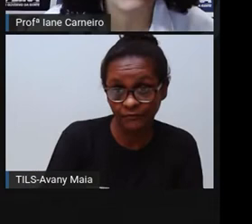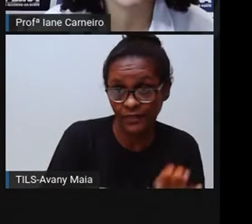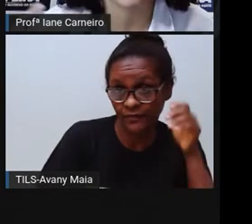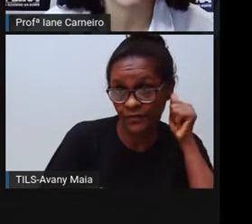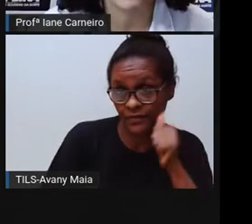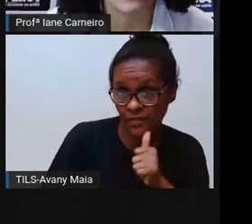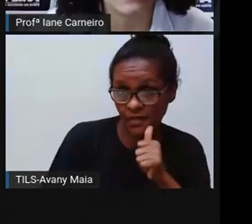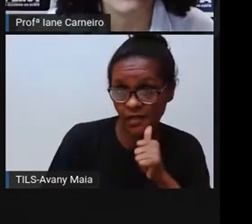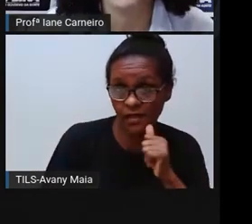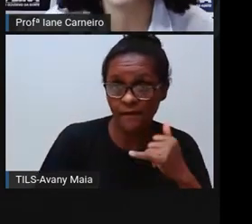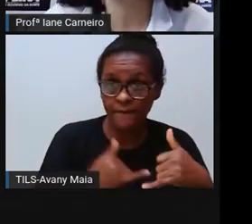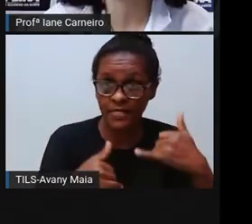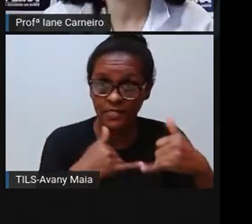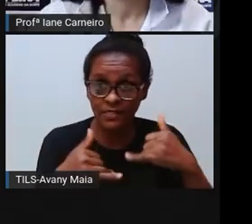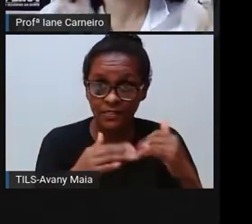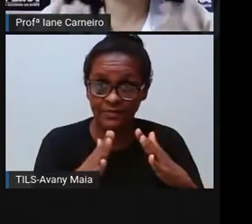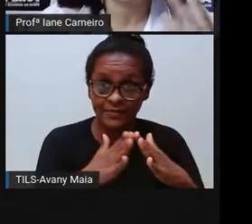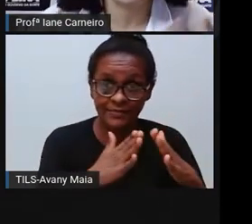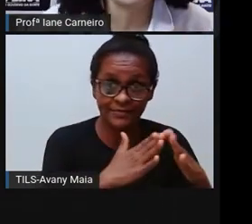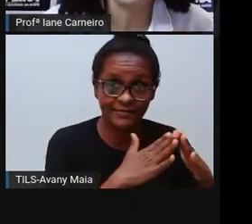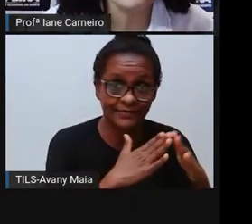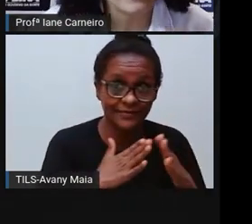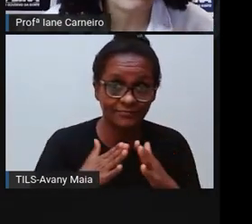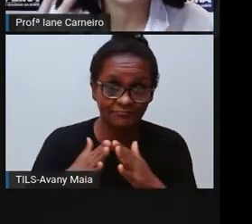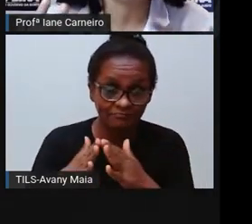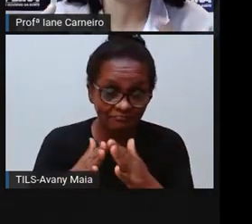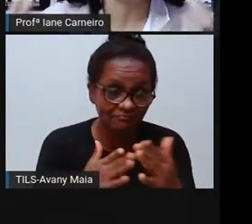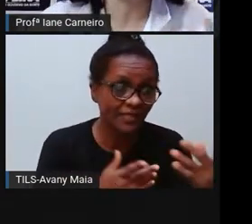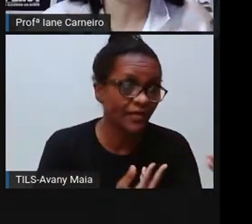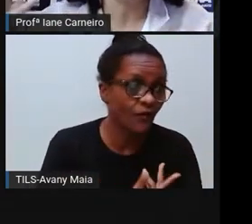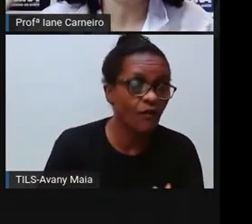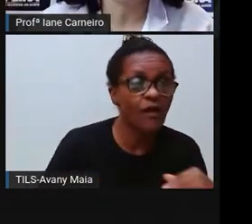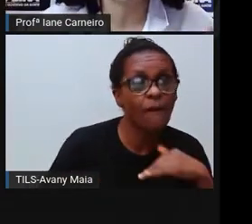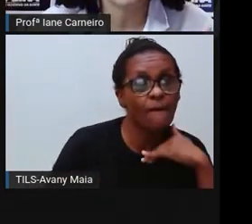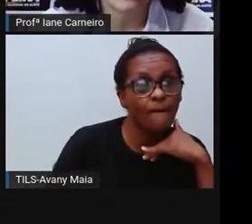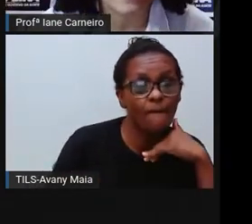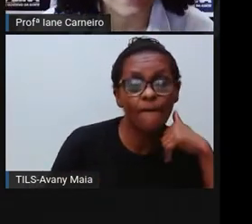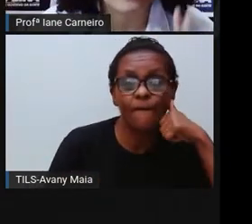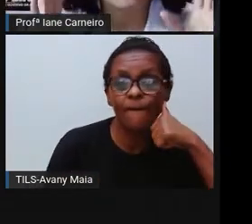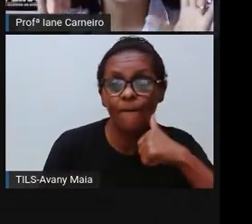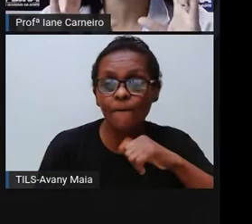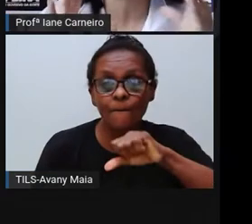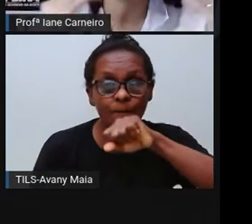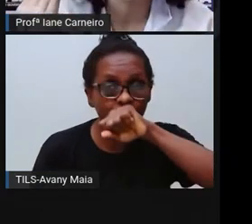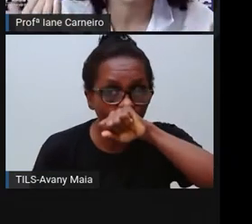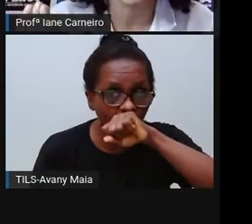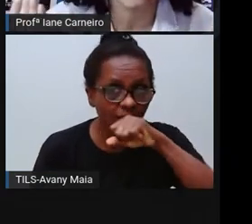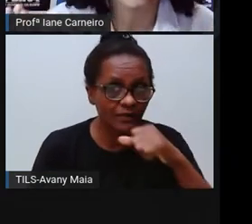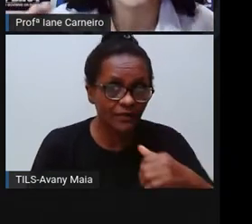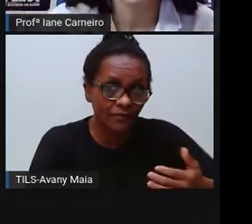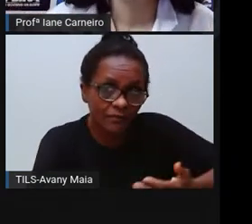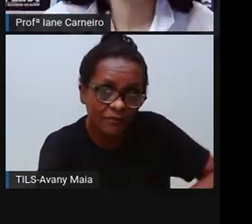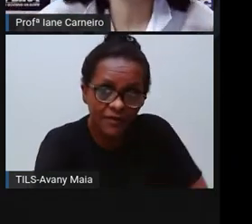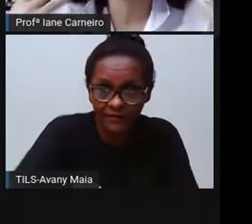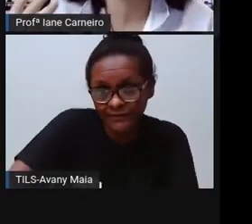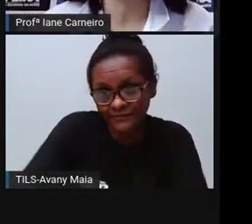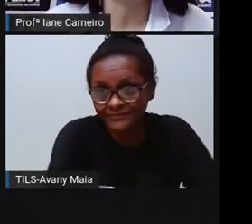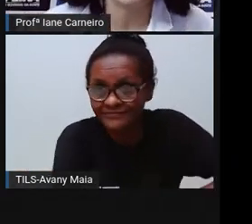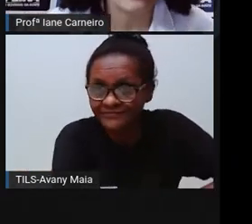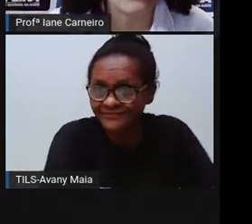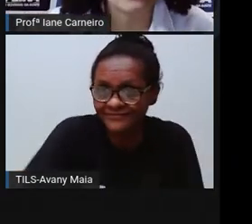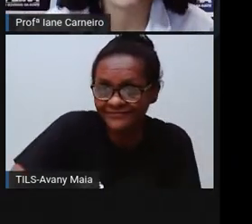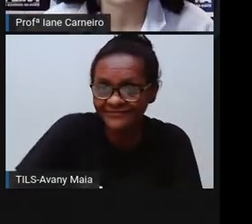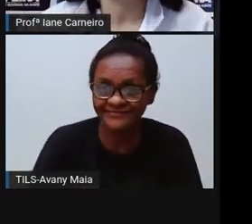de brincadeiras de casinha. Então, é bastante interessante pra gente ver como as brincadeiras, como vocês, crianças, são